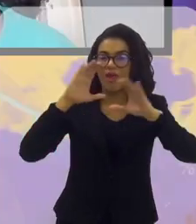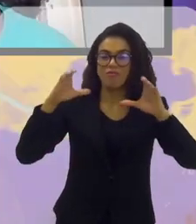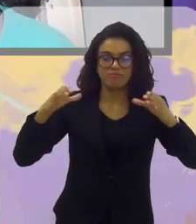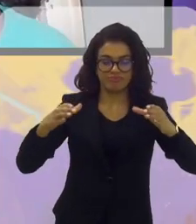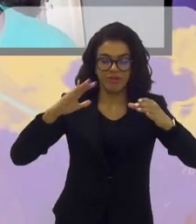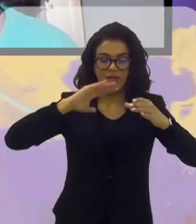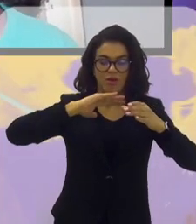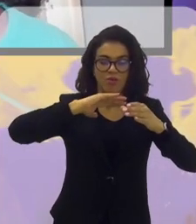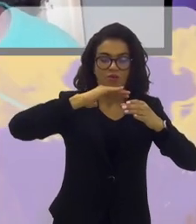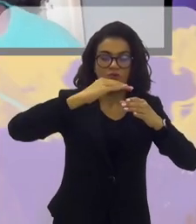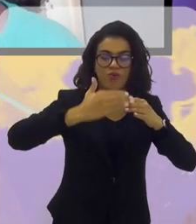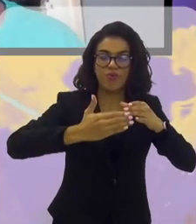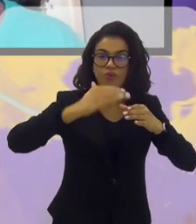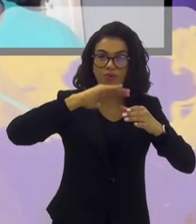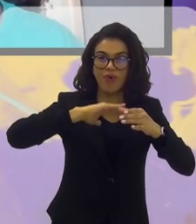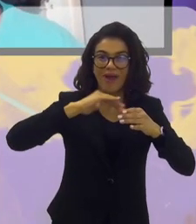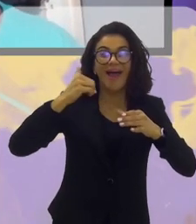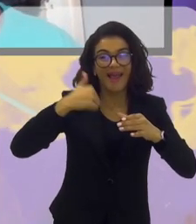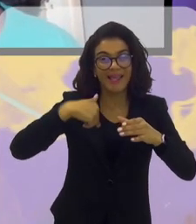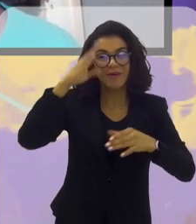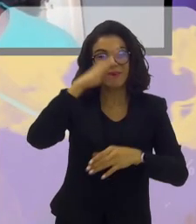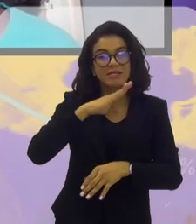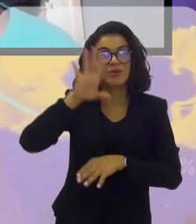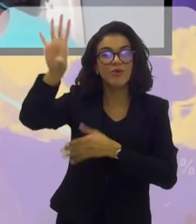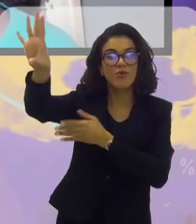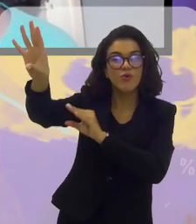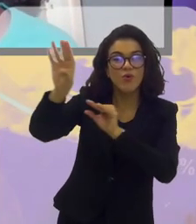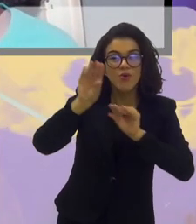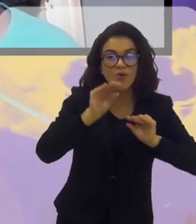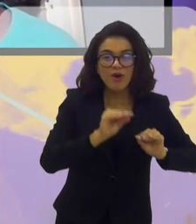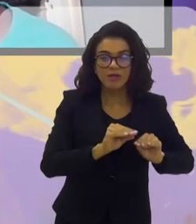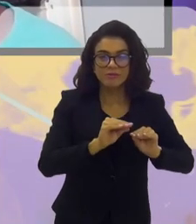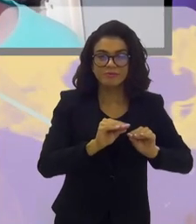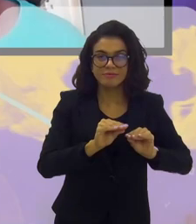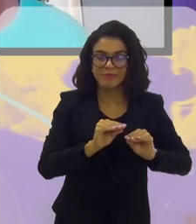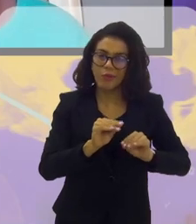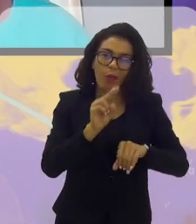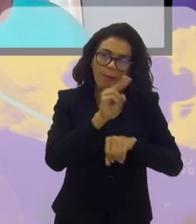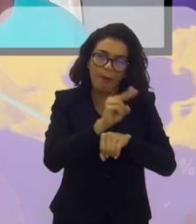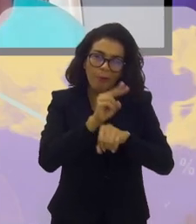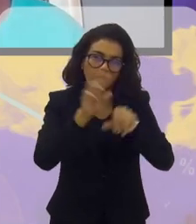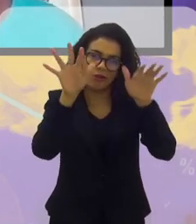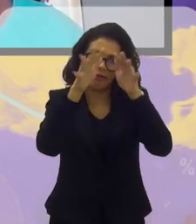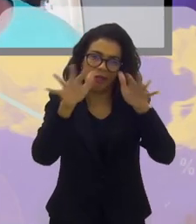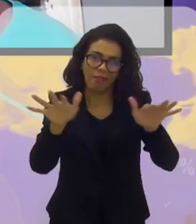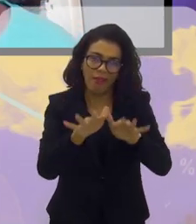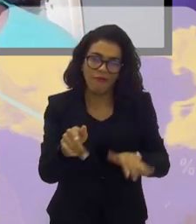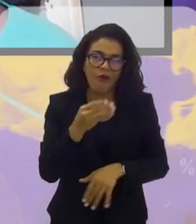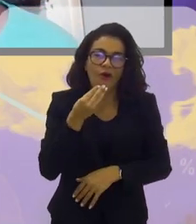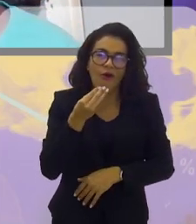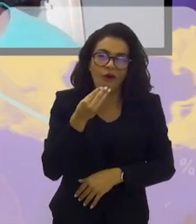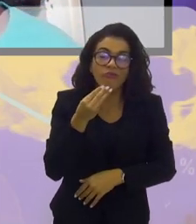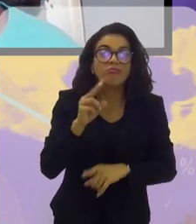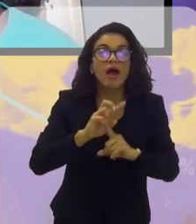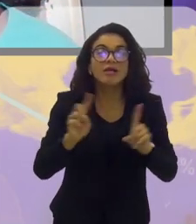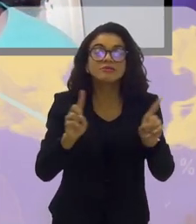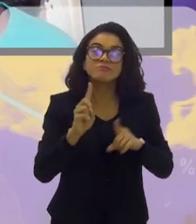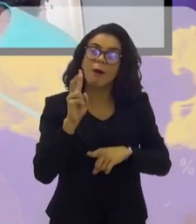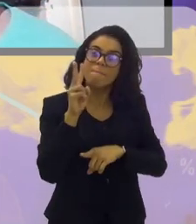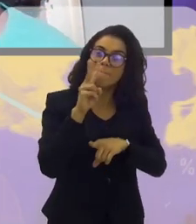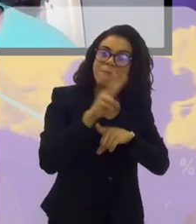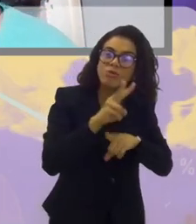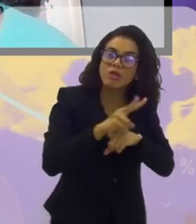no estádio. Nós copiamos isso. Não mais para proteger da neve, como é óbvio, mas para dar uma certa